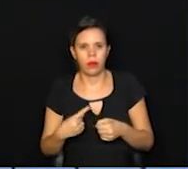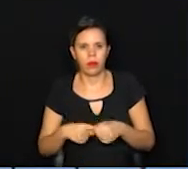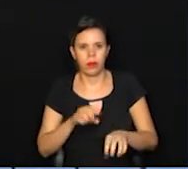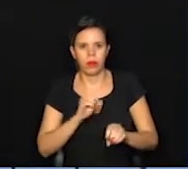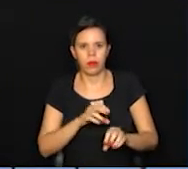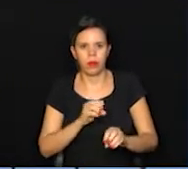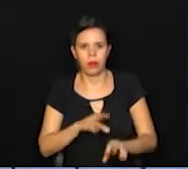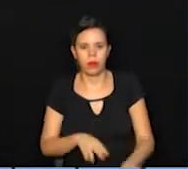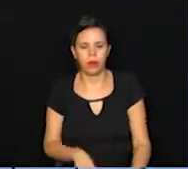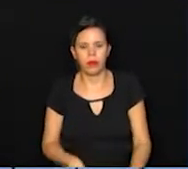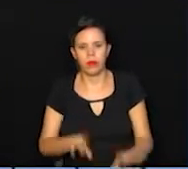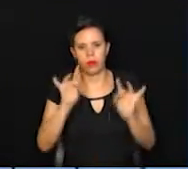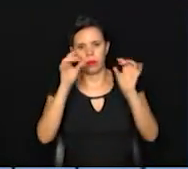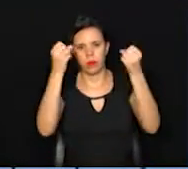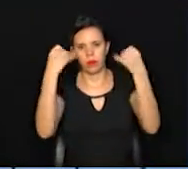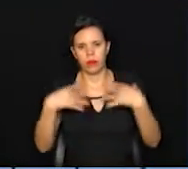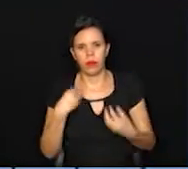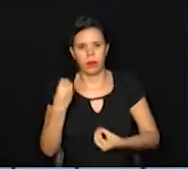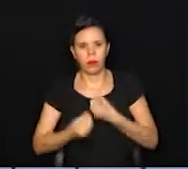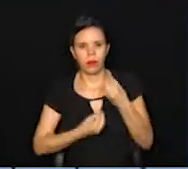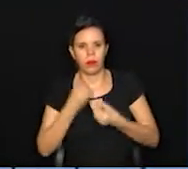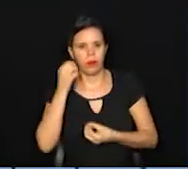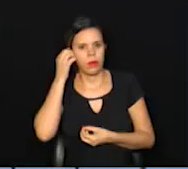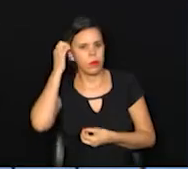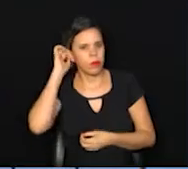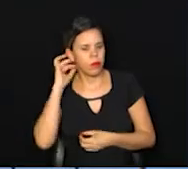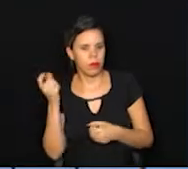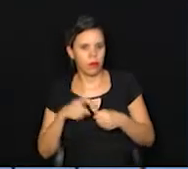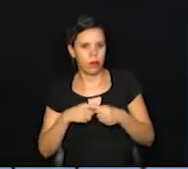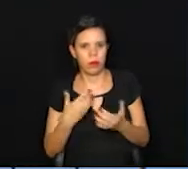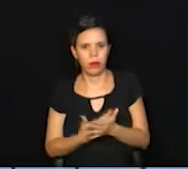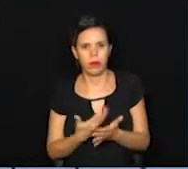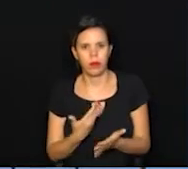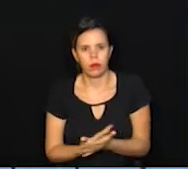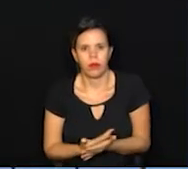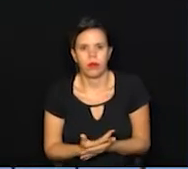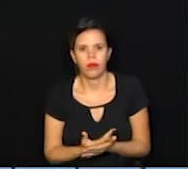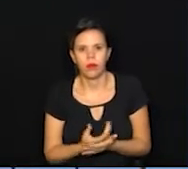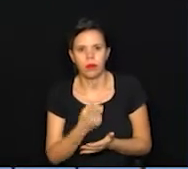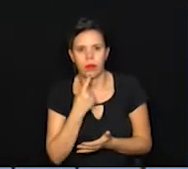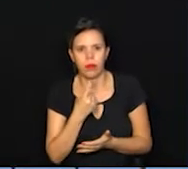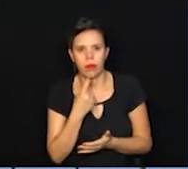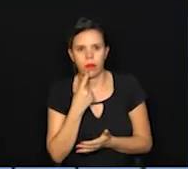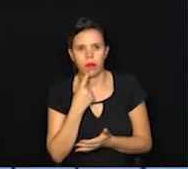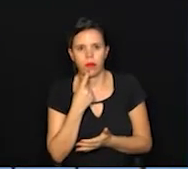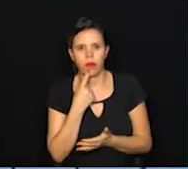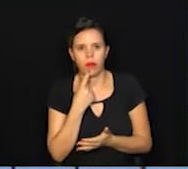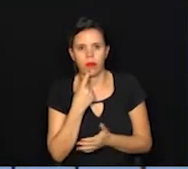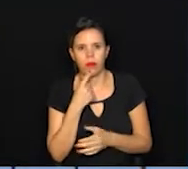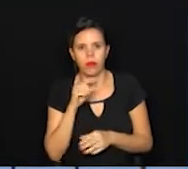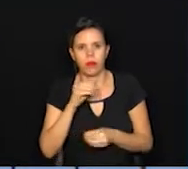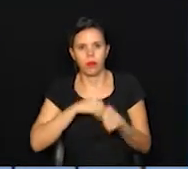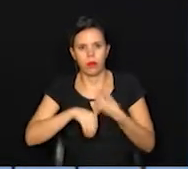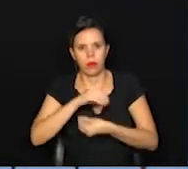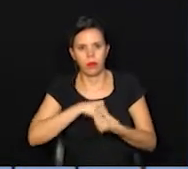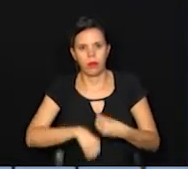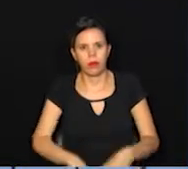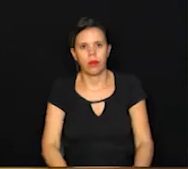educação detalhou como será a volta às aulas em Campinas de forma escalada.